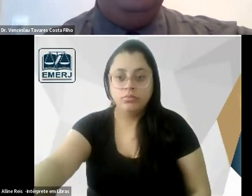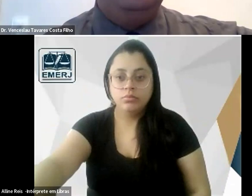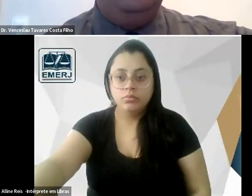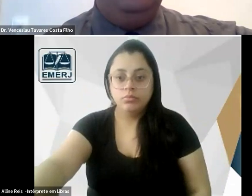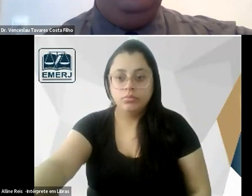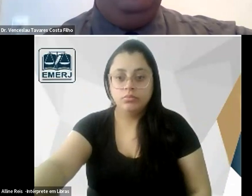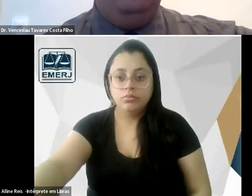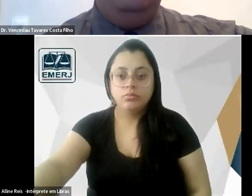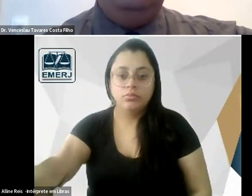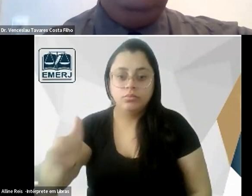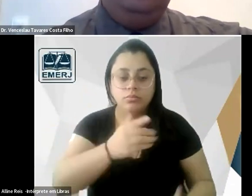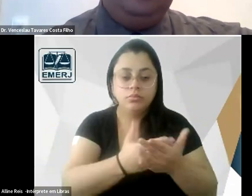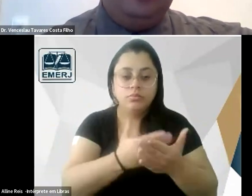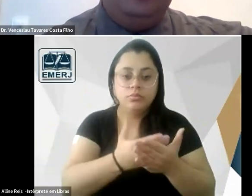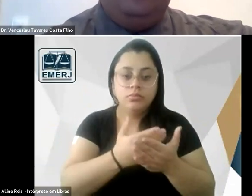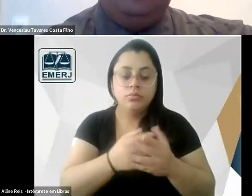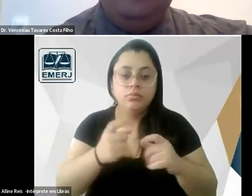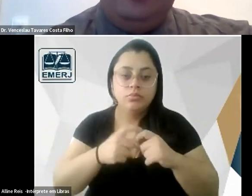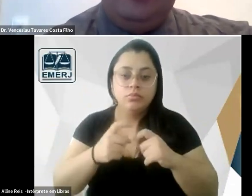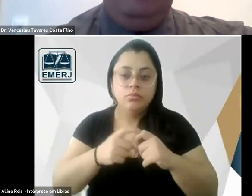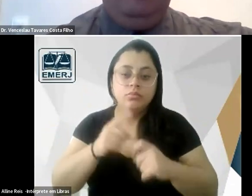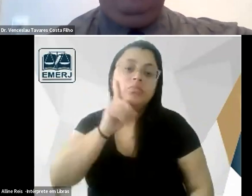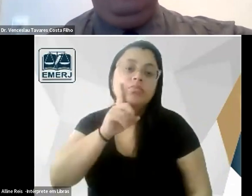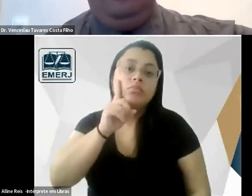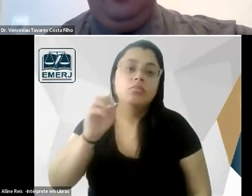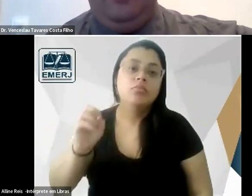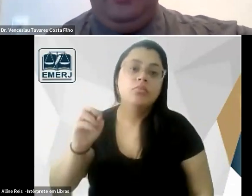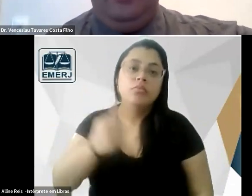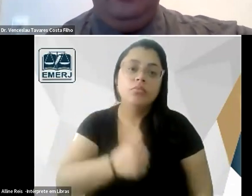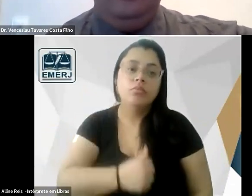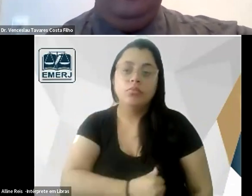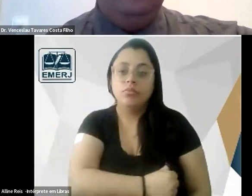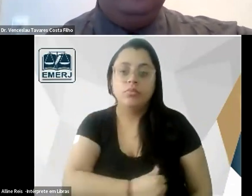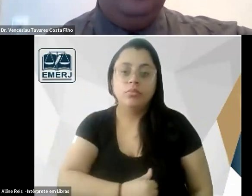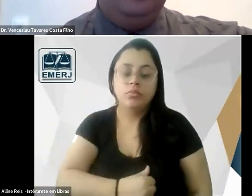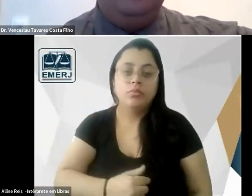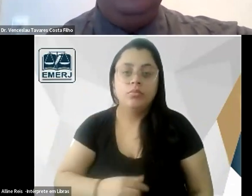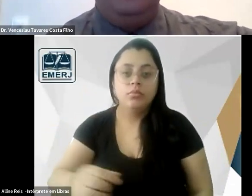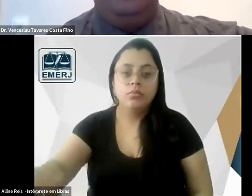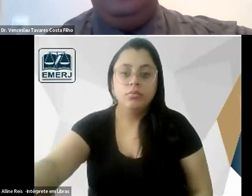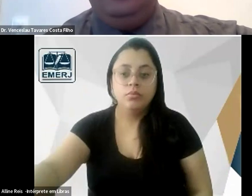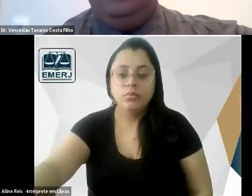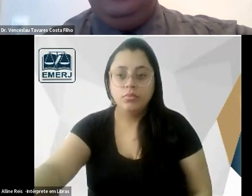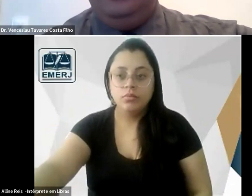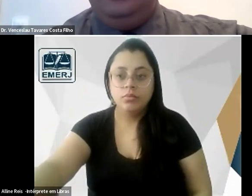afastar da medicina ou nos Estados Unidos ou na Suíça ou na Suíça